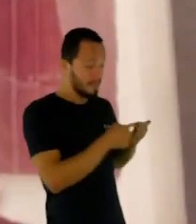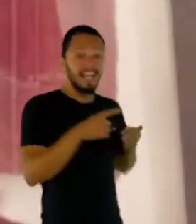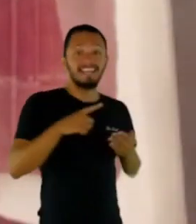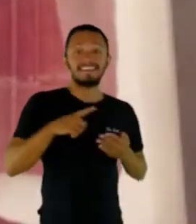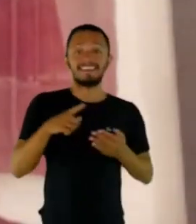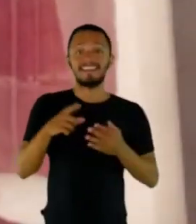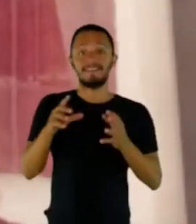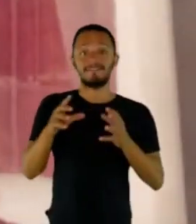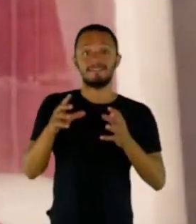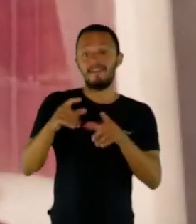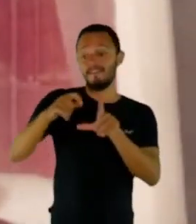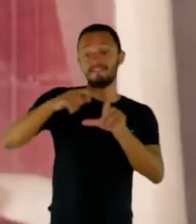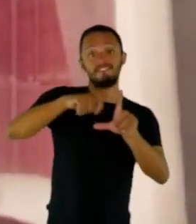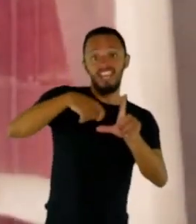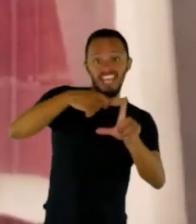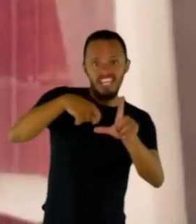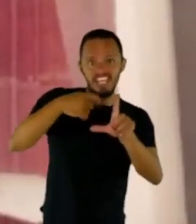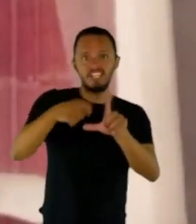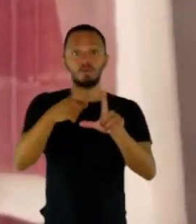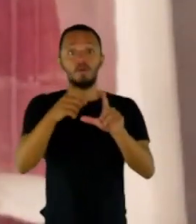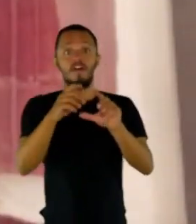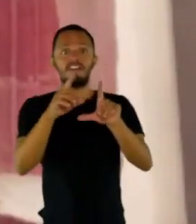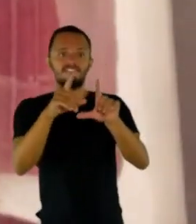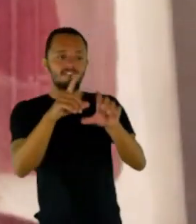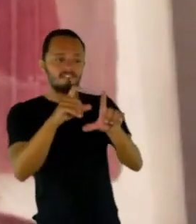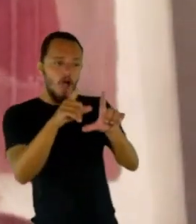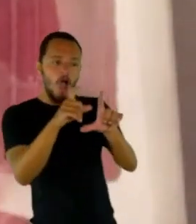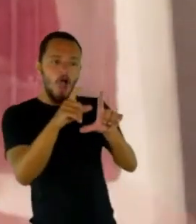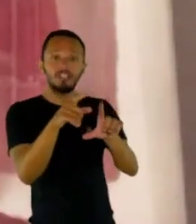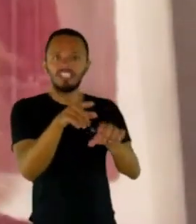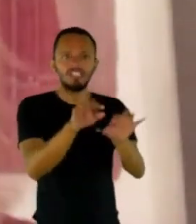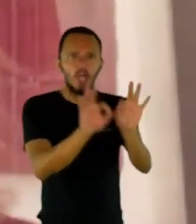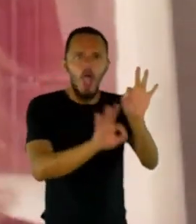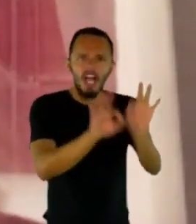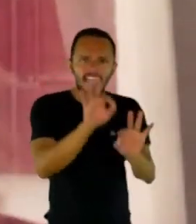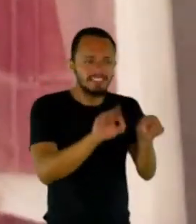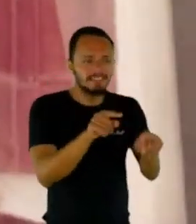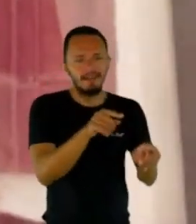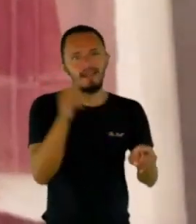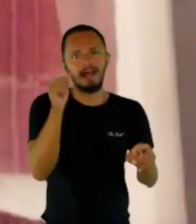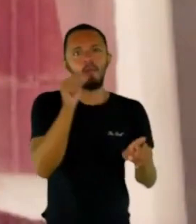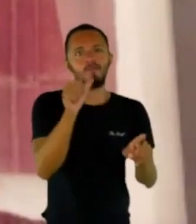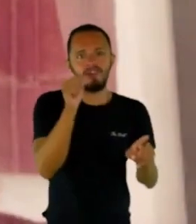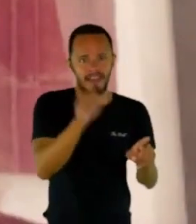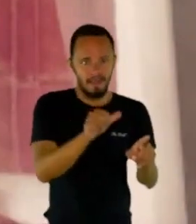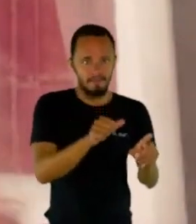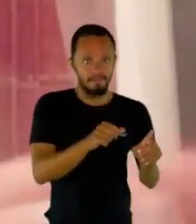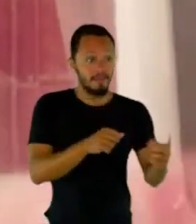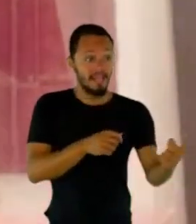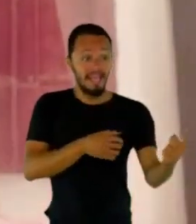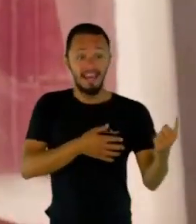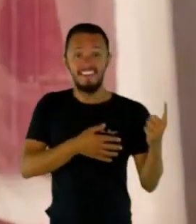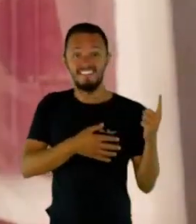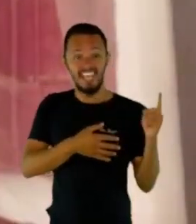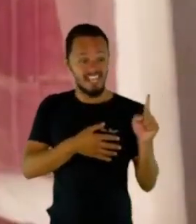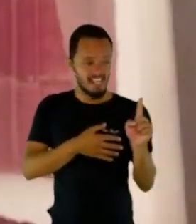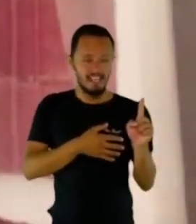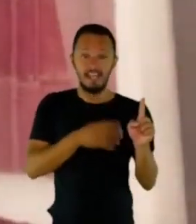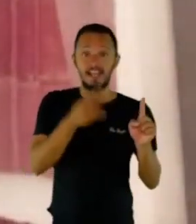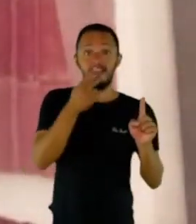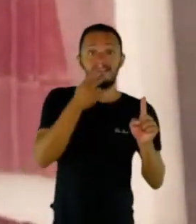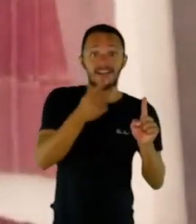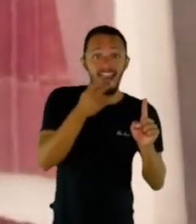fazia vídeos com essas mulheres. E o mais interessante, Josane, é que quando elas começavam a falar dos problemas, os problemas iam se